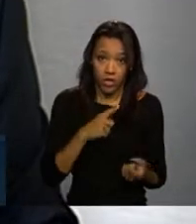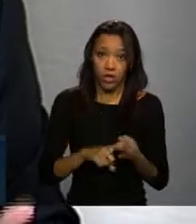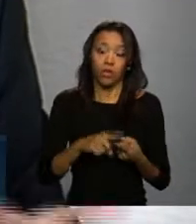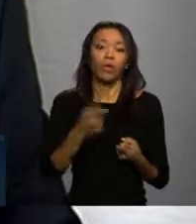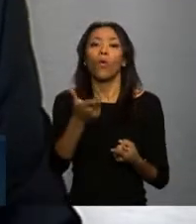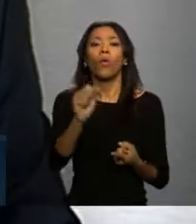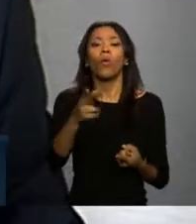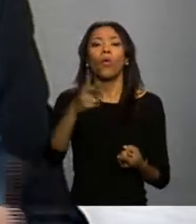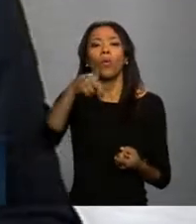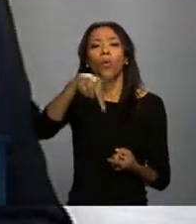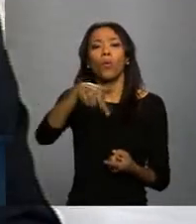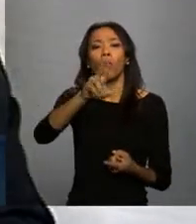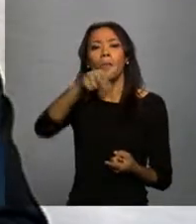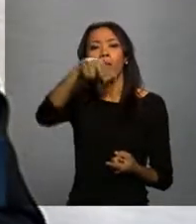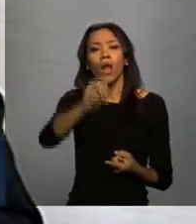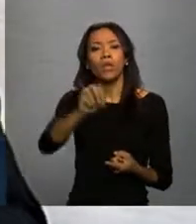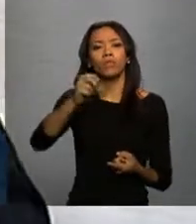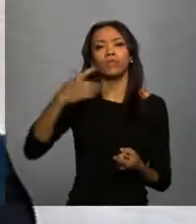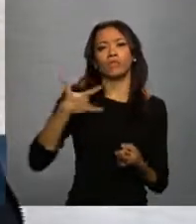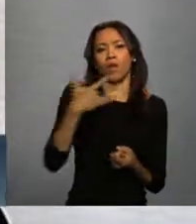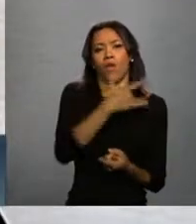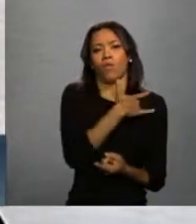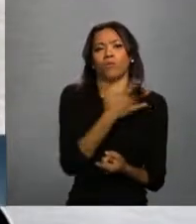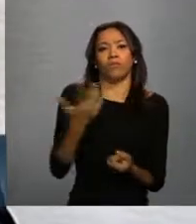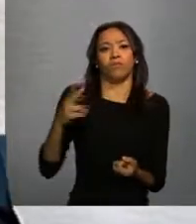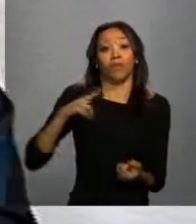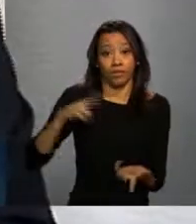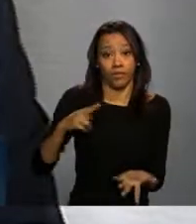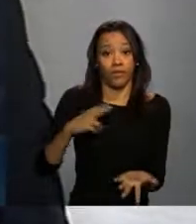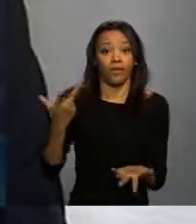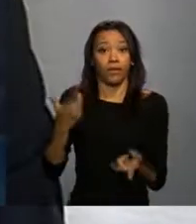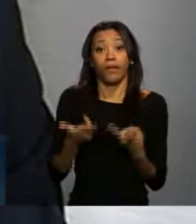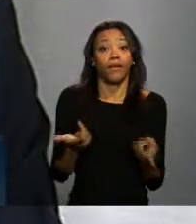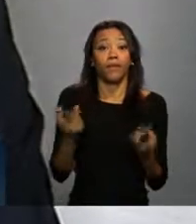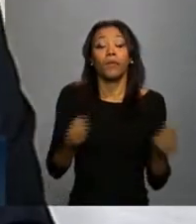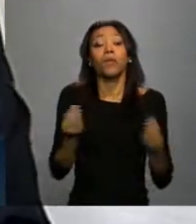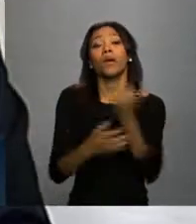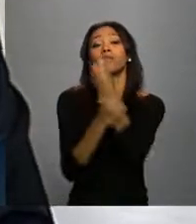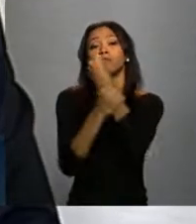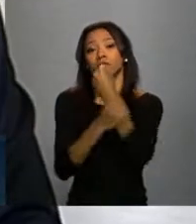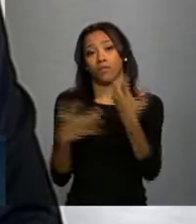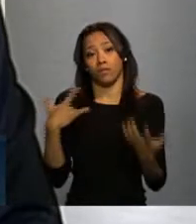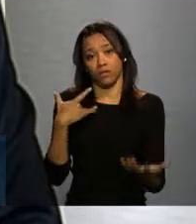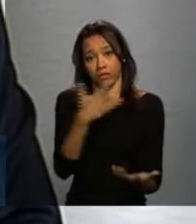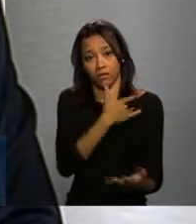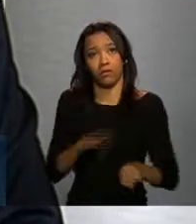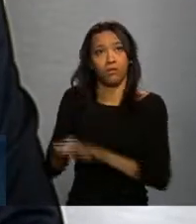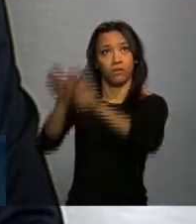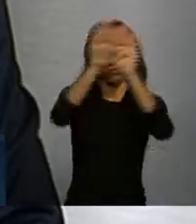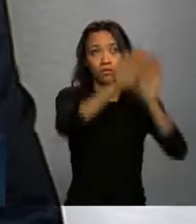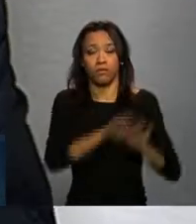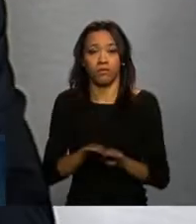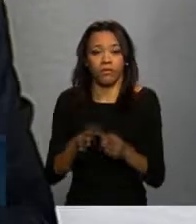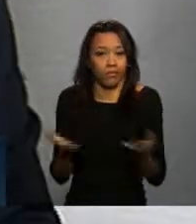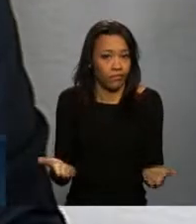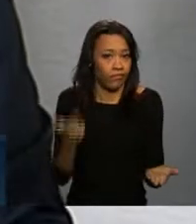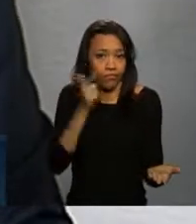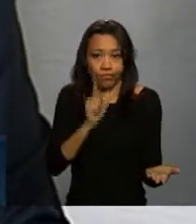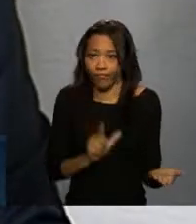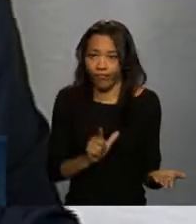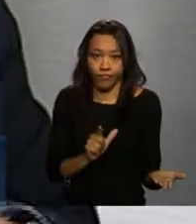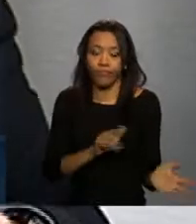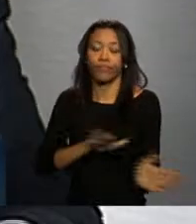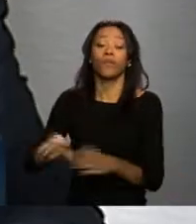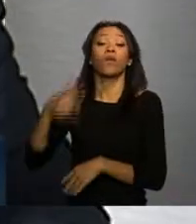em muitos países, nós não garantiríamos a tão almejada universalização. Nós temos uma